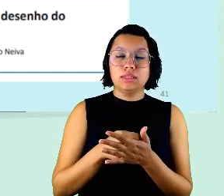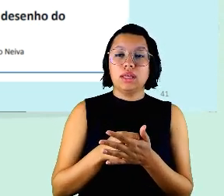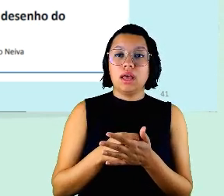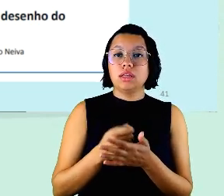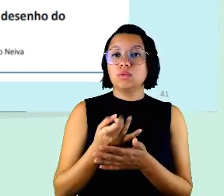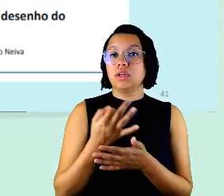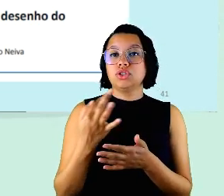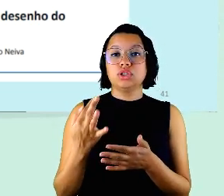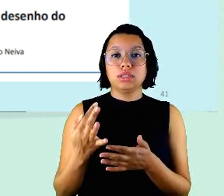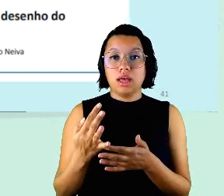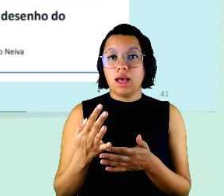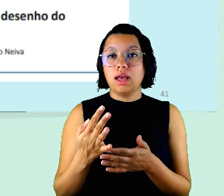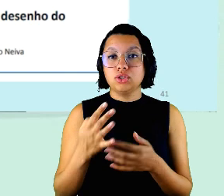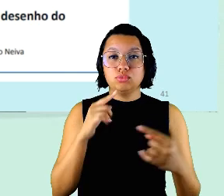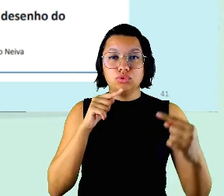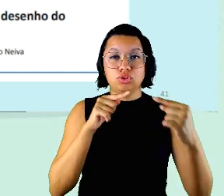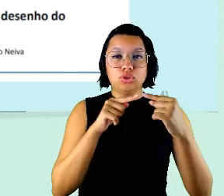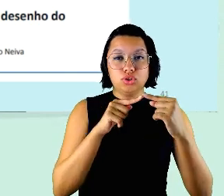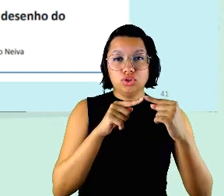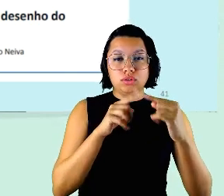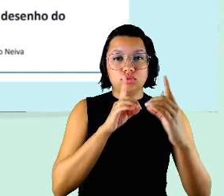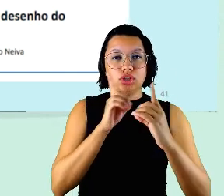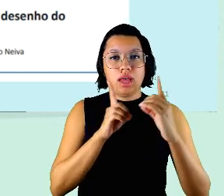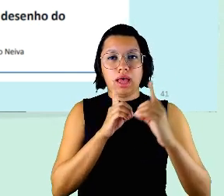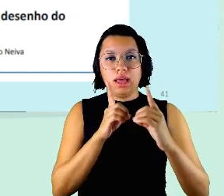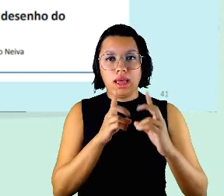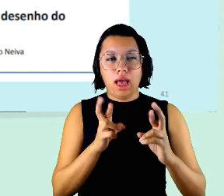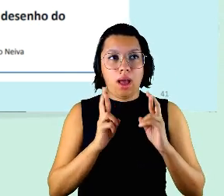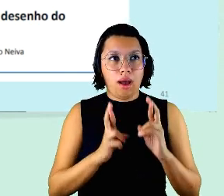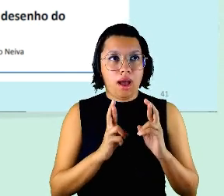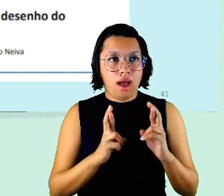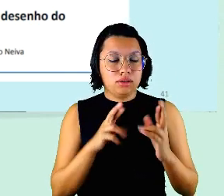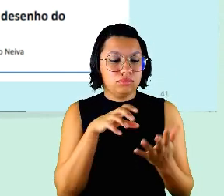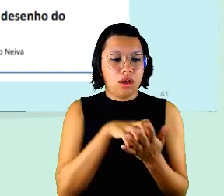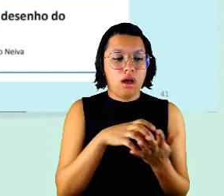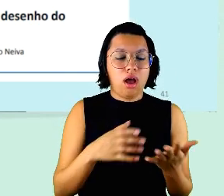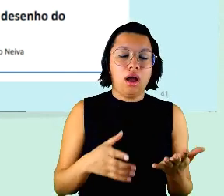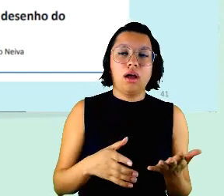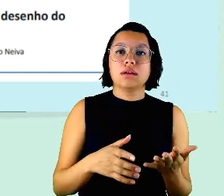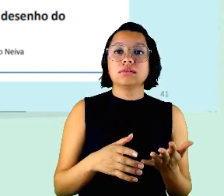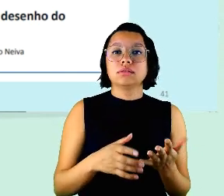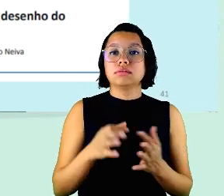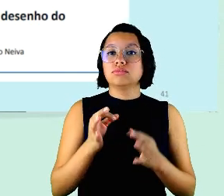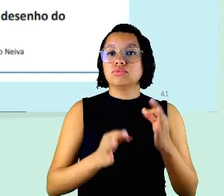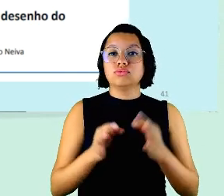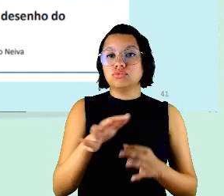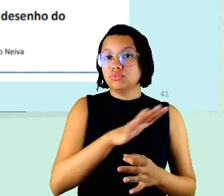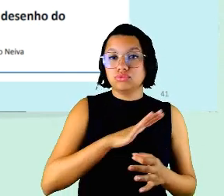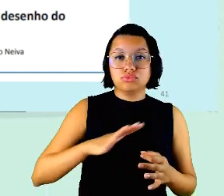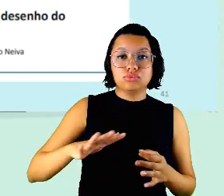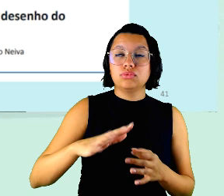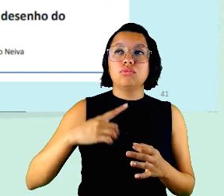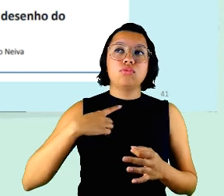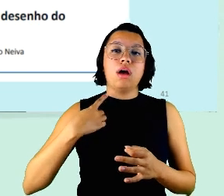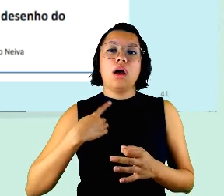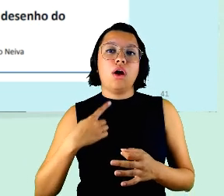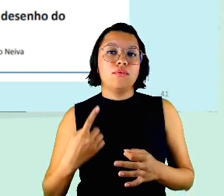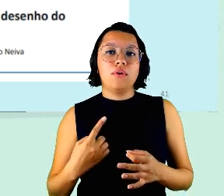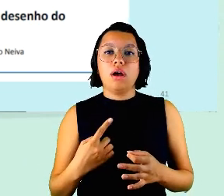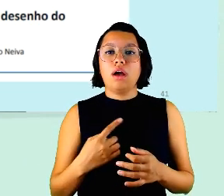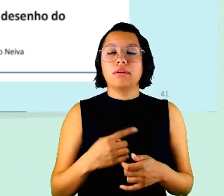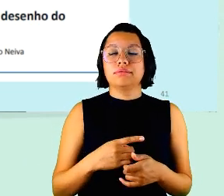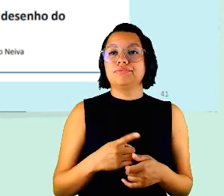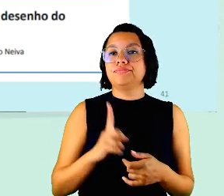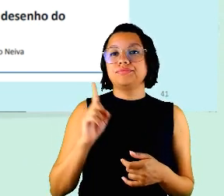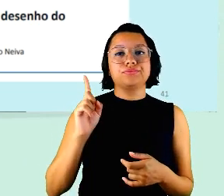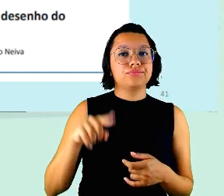de atender as expectativas da organização do jurisdicionado do advogado não